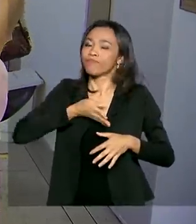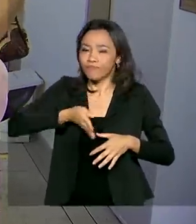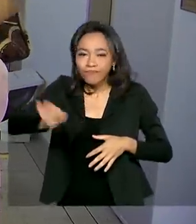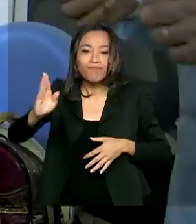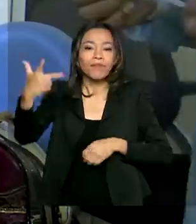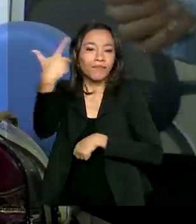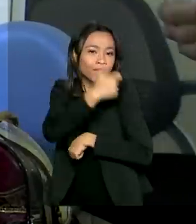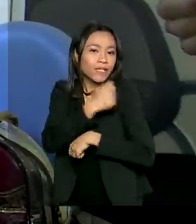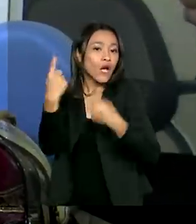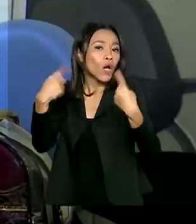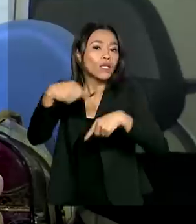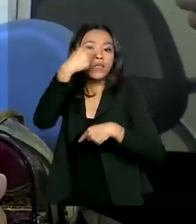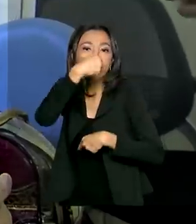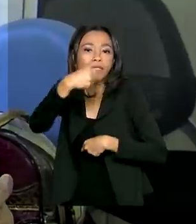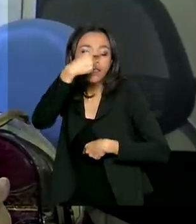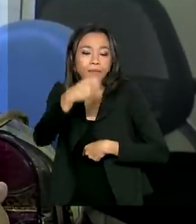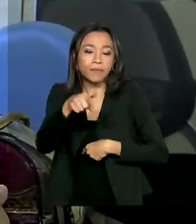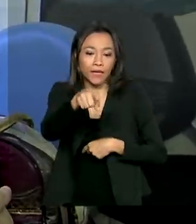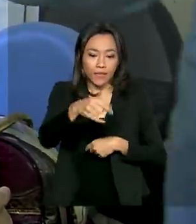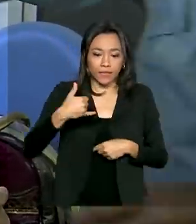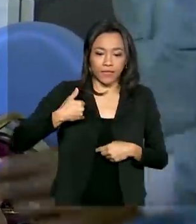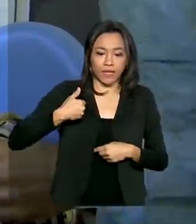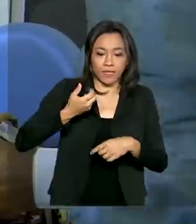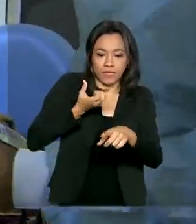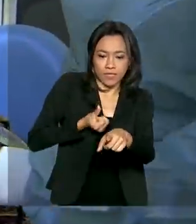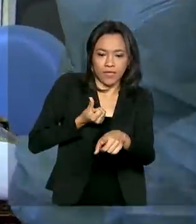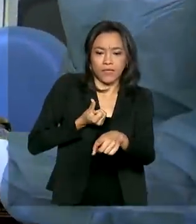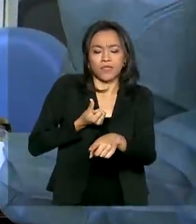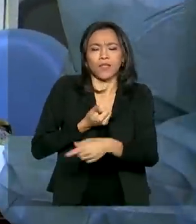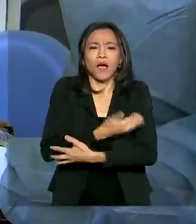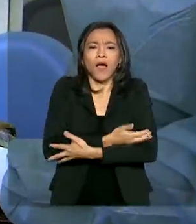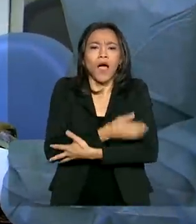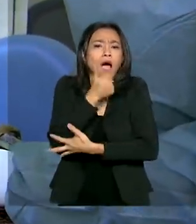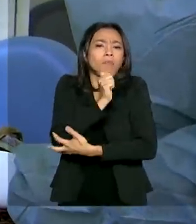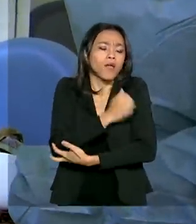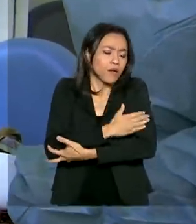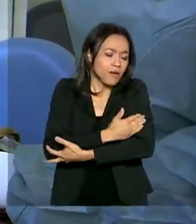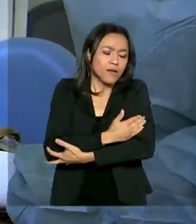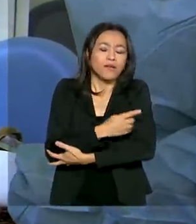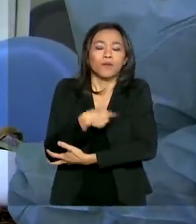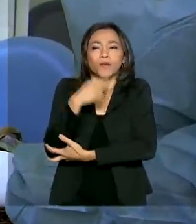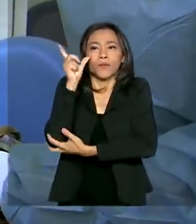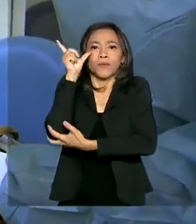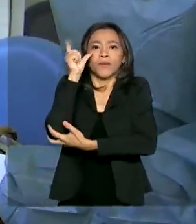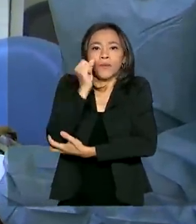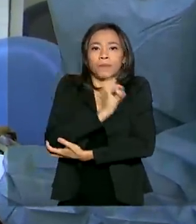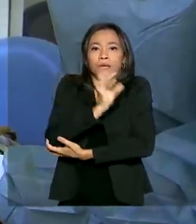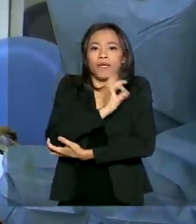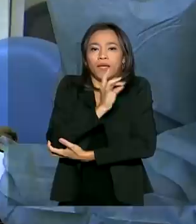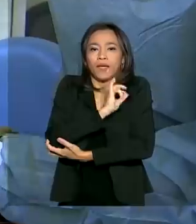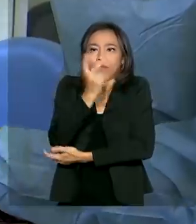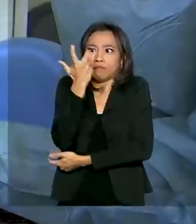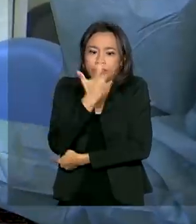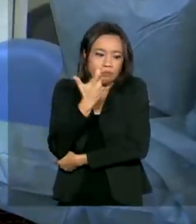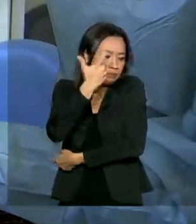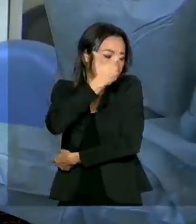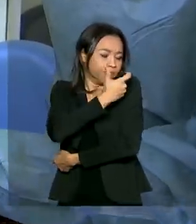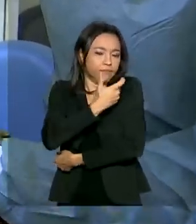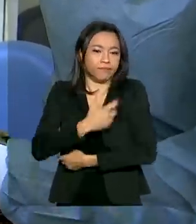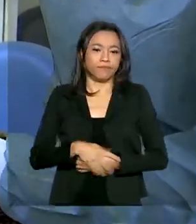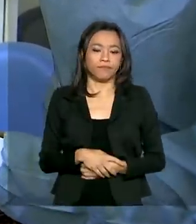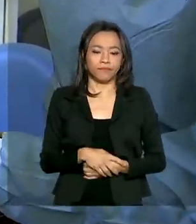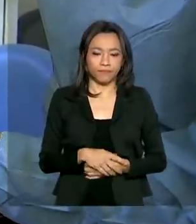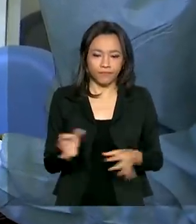gripe. Para a Pietra, de 6 anos, o colo da mãe Karina foi suficiente para vencer o medo da agulha. Pronto,